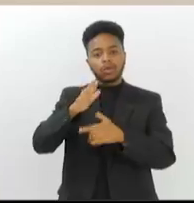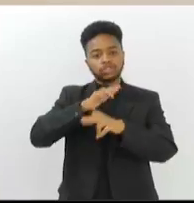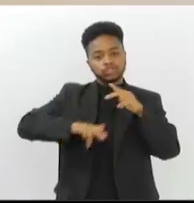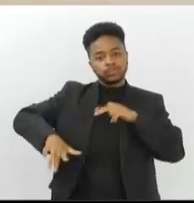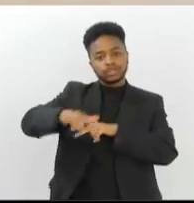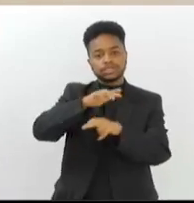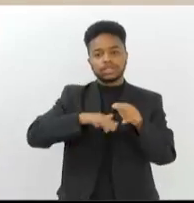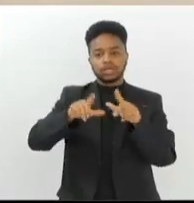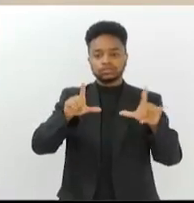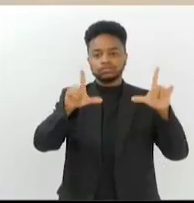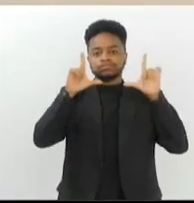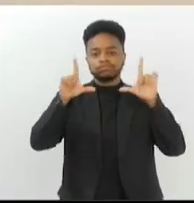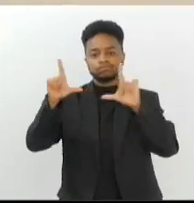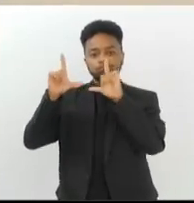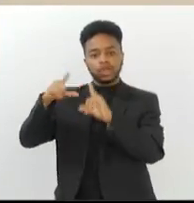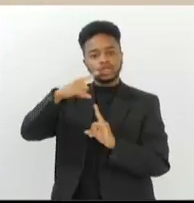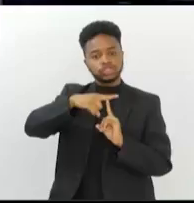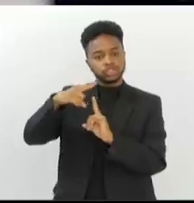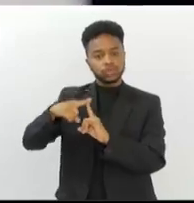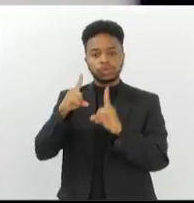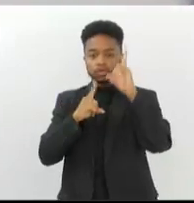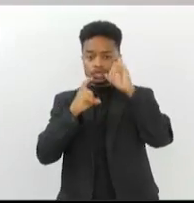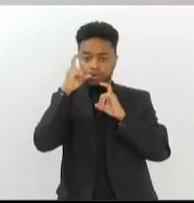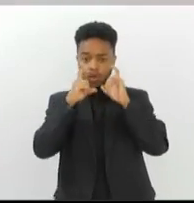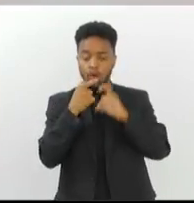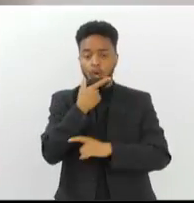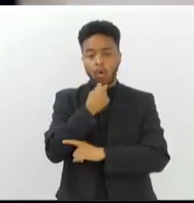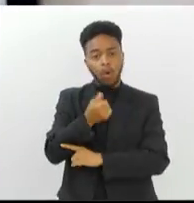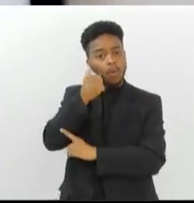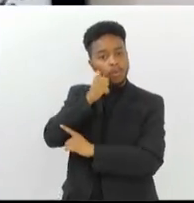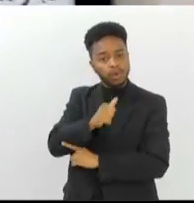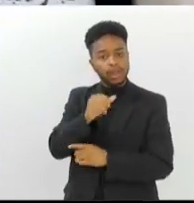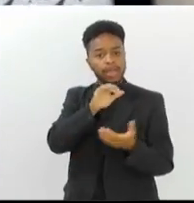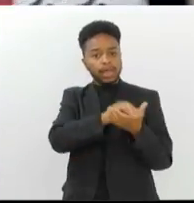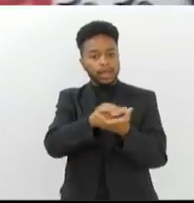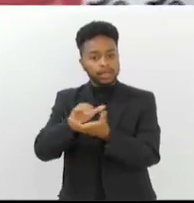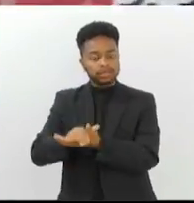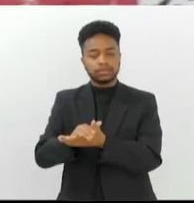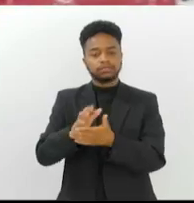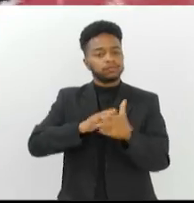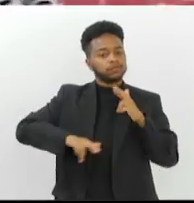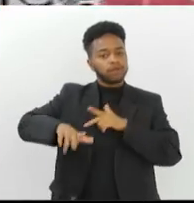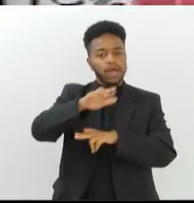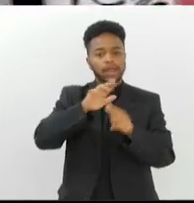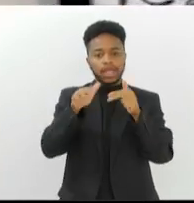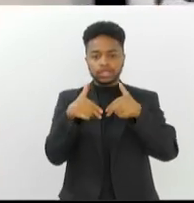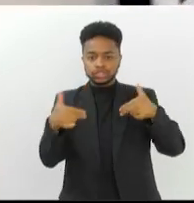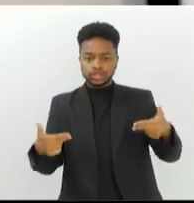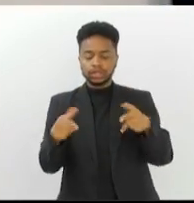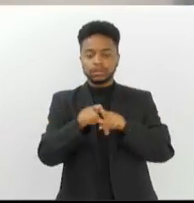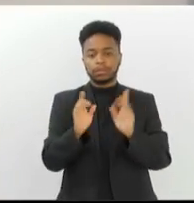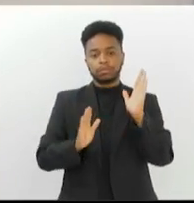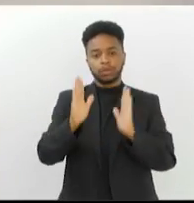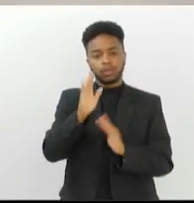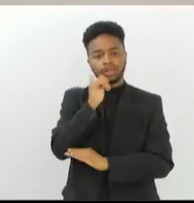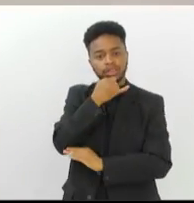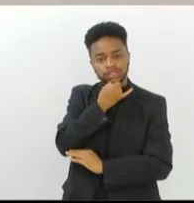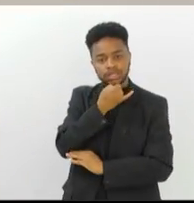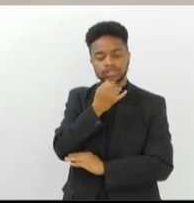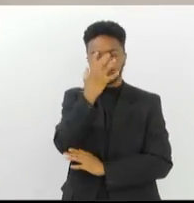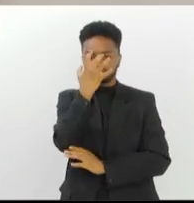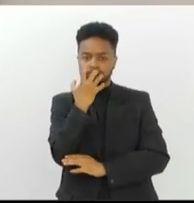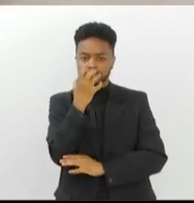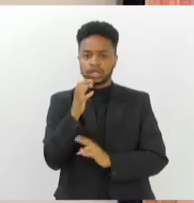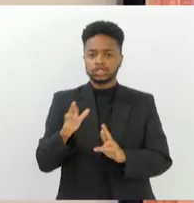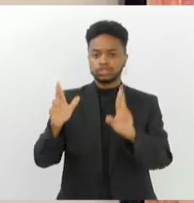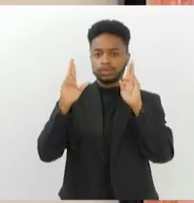na gama de rostos, tipos e expressões de homens, mulheres, casais de diferentes etnias em momentos de tristeza, seriedade